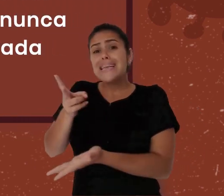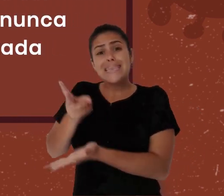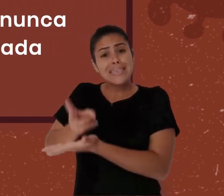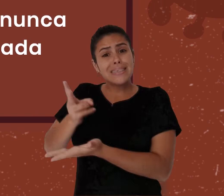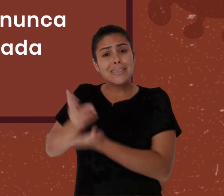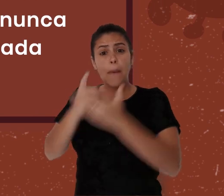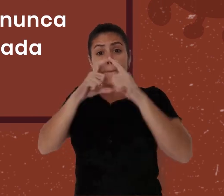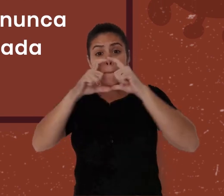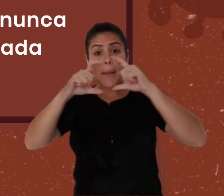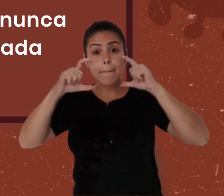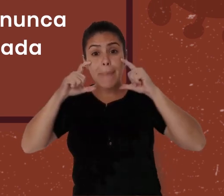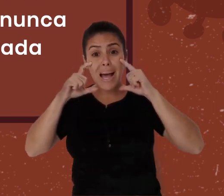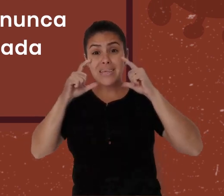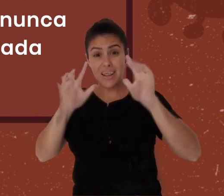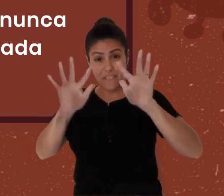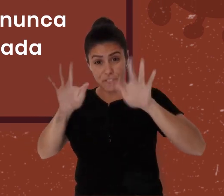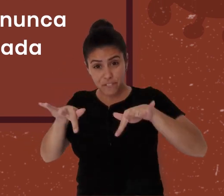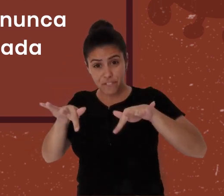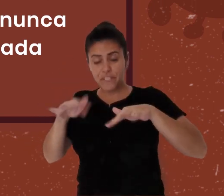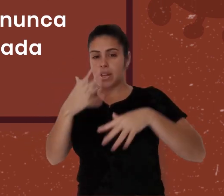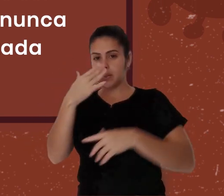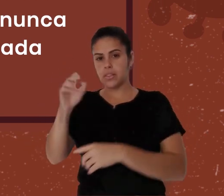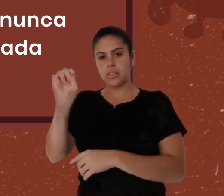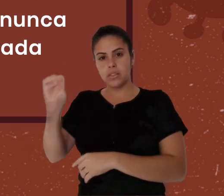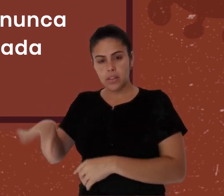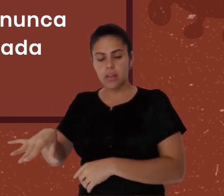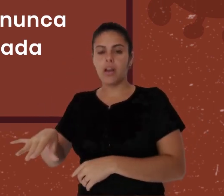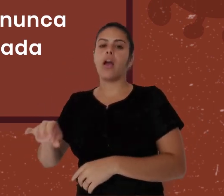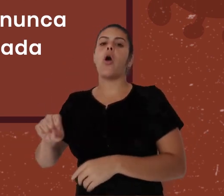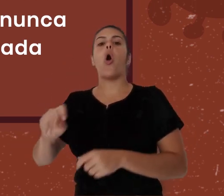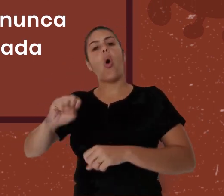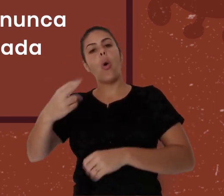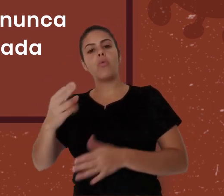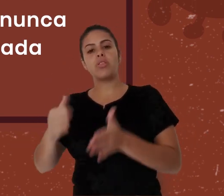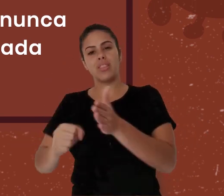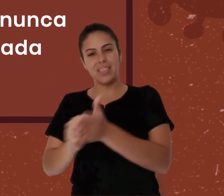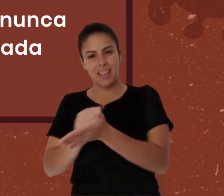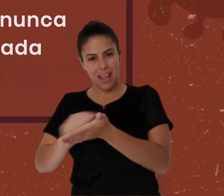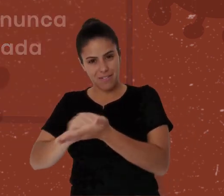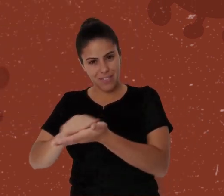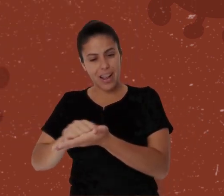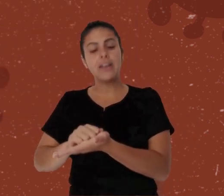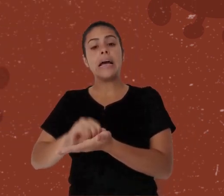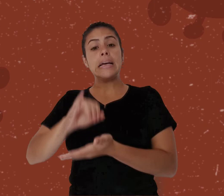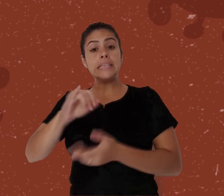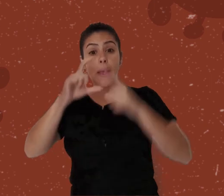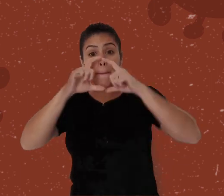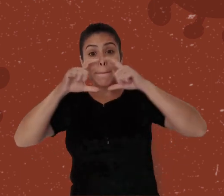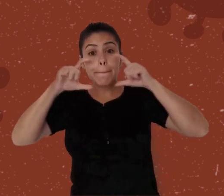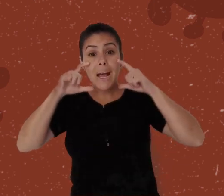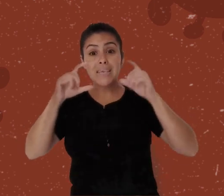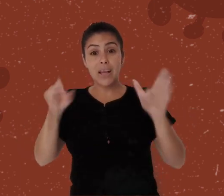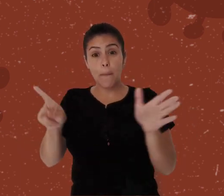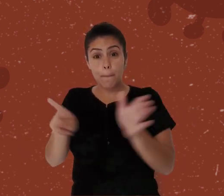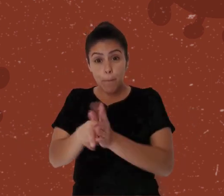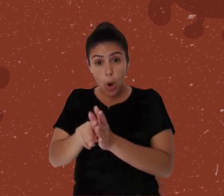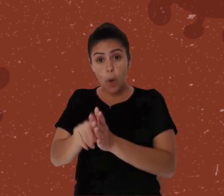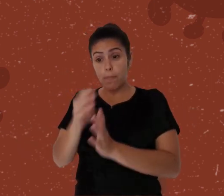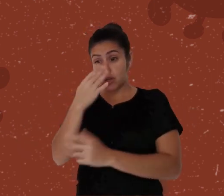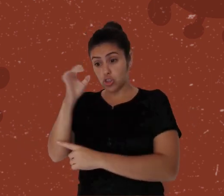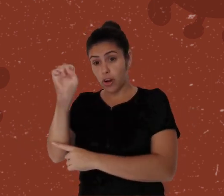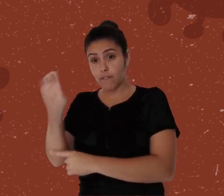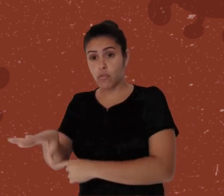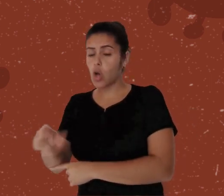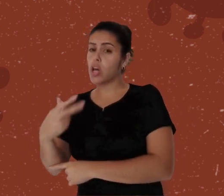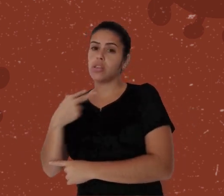inutilizada após o uso e, em hipótese alguma, deve ser reaproveitada. Lembre-se sempre! O uso da